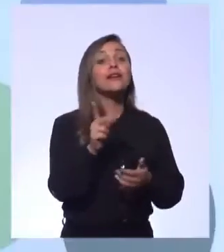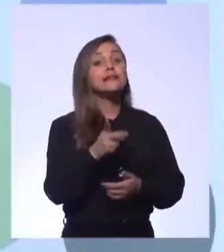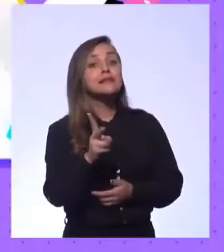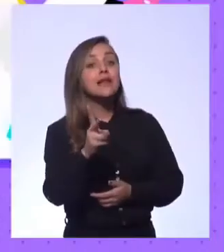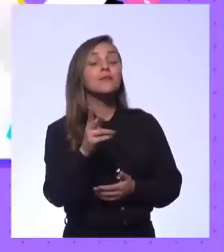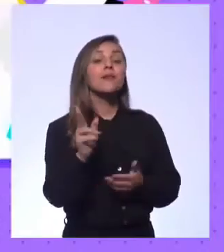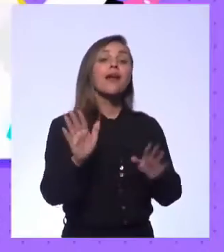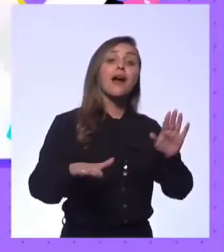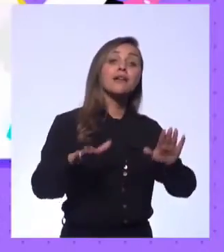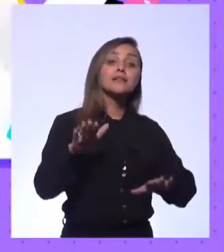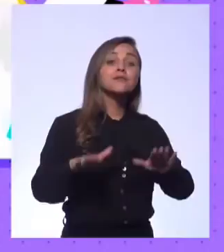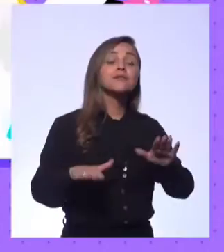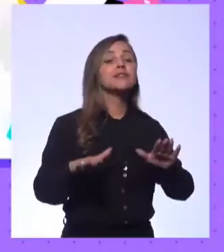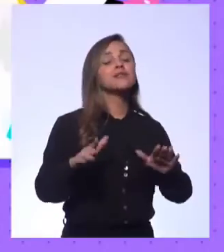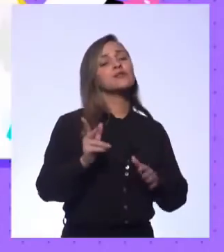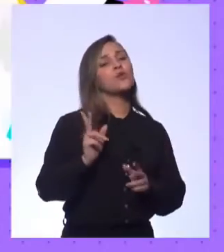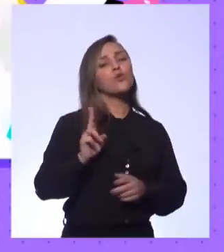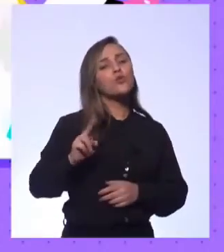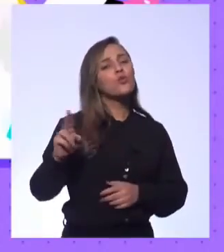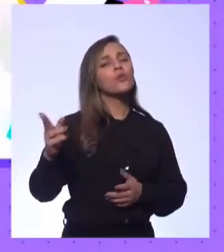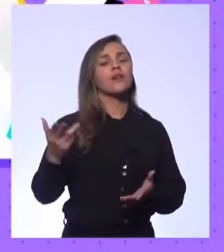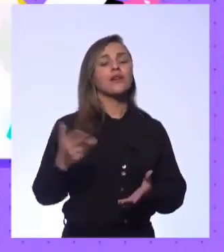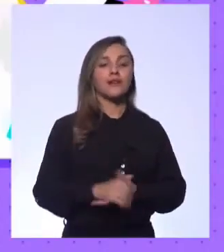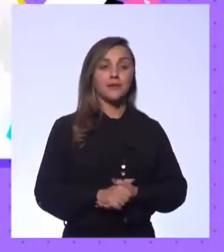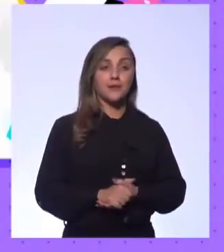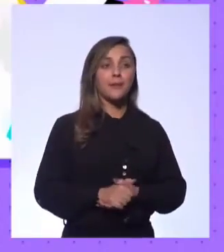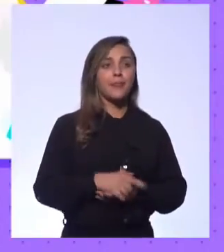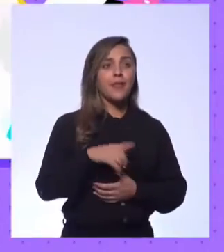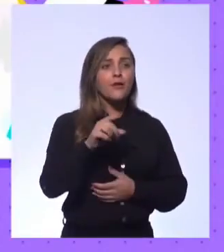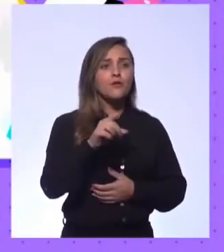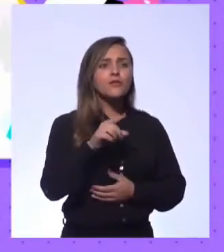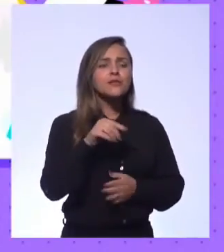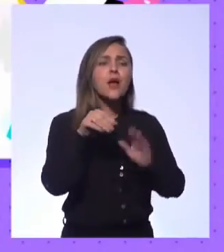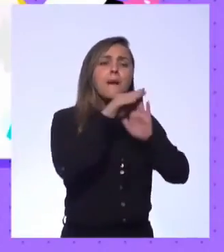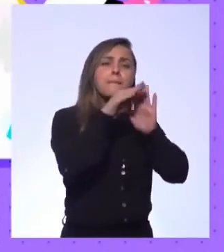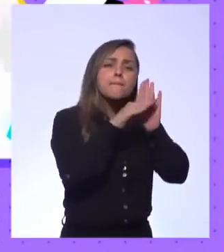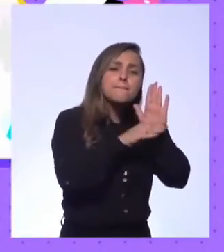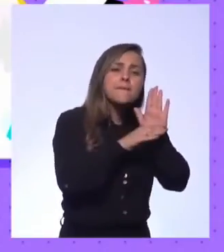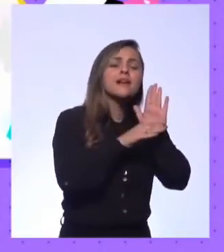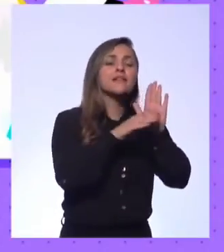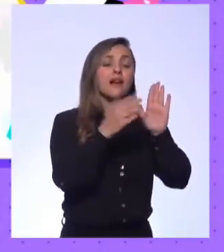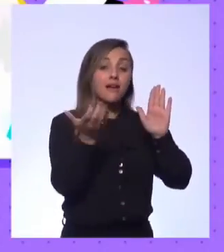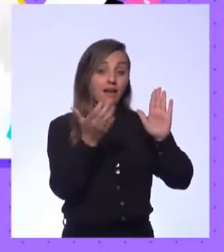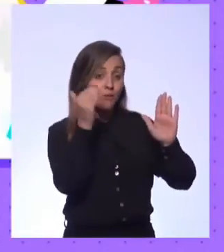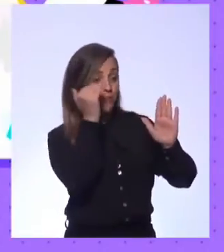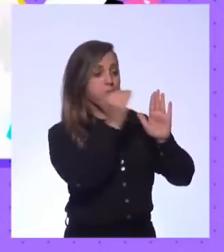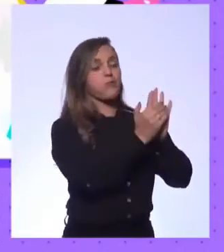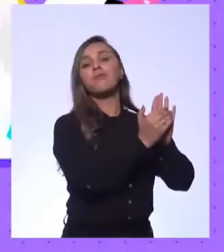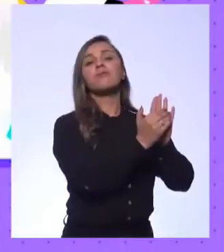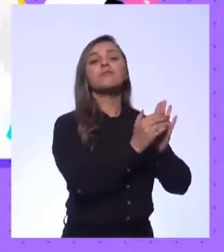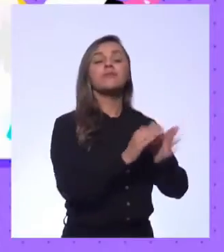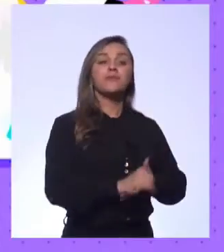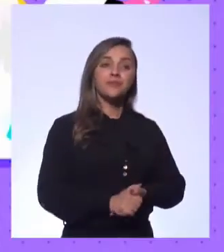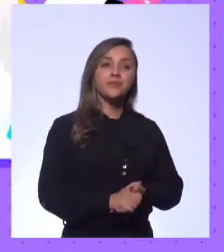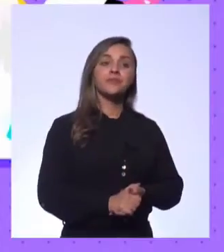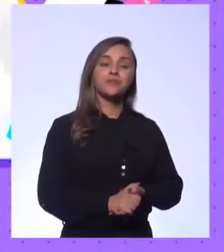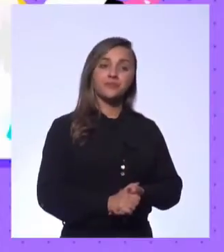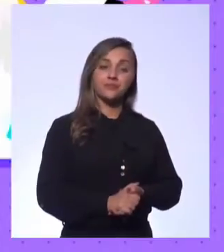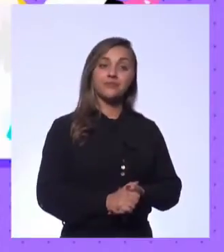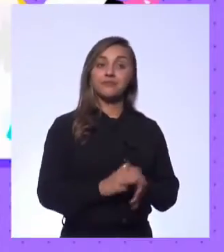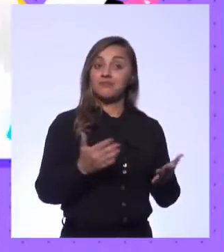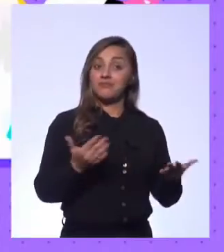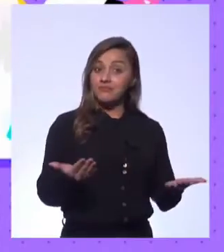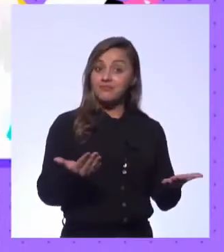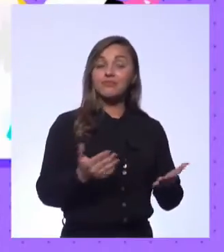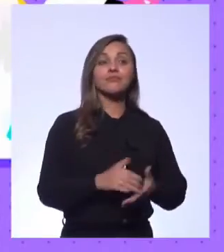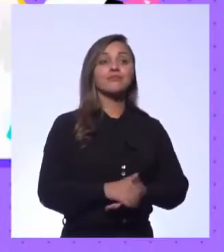sua cabeça. Pergunta doze, você costuma estabelecer metas e agir para alcançá-las? Nossa, que legal isso aí. Você costuma estabelecer metas e